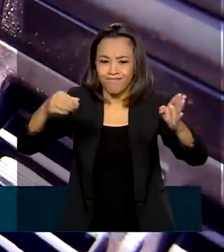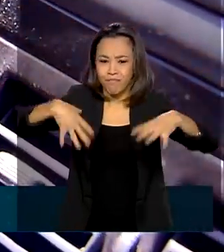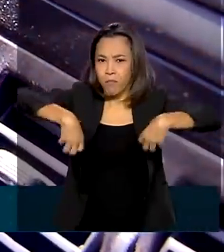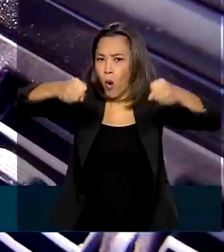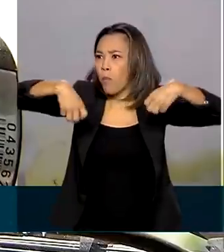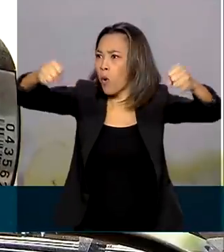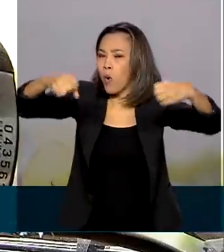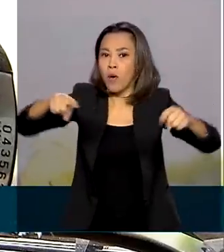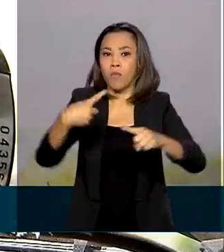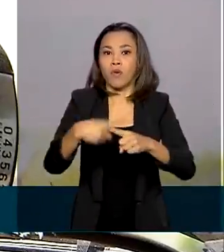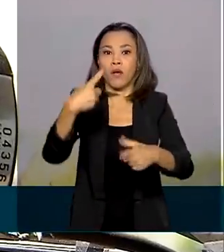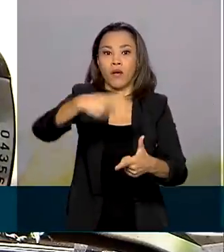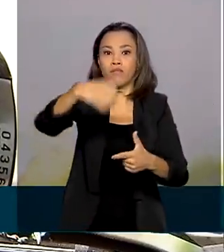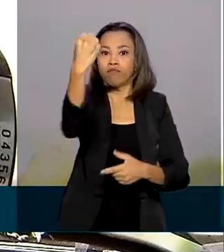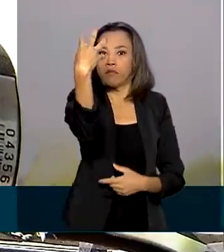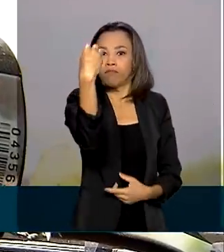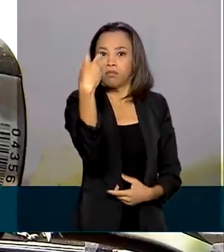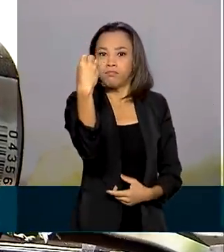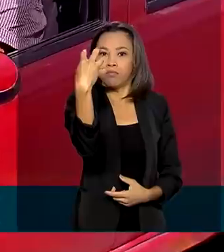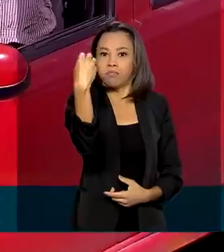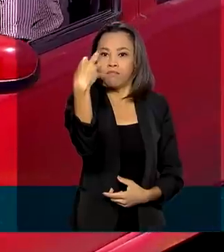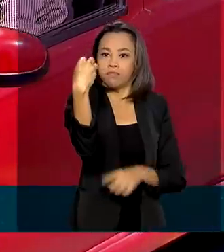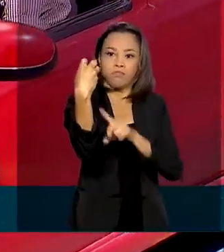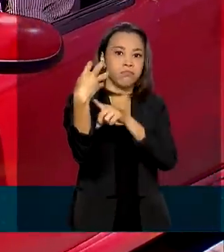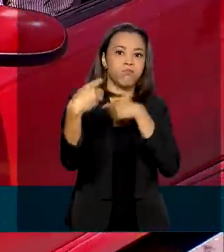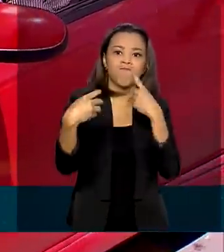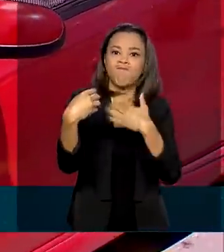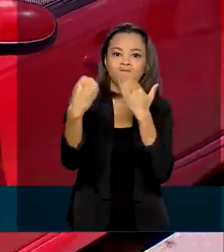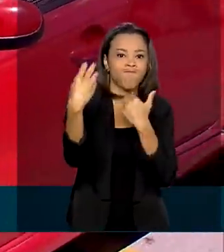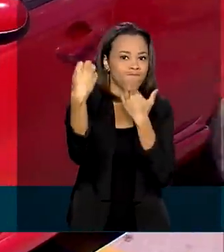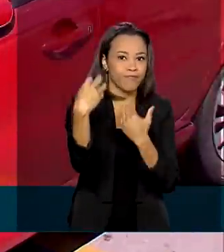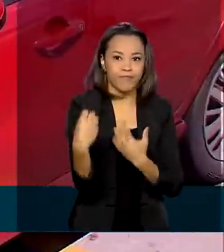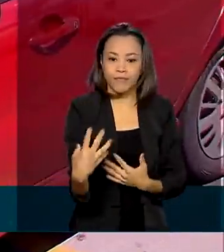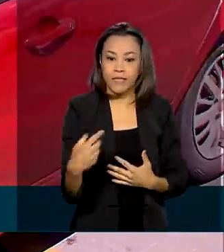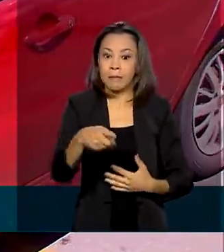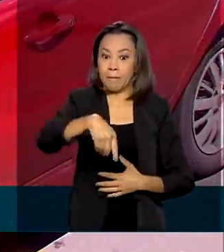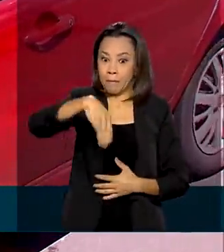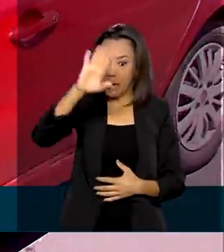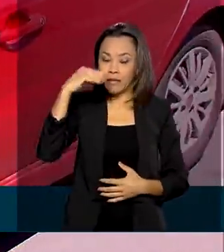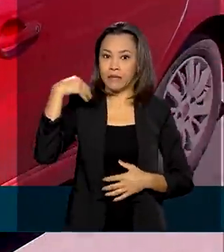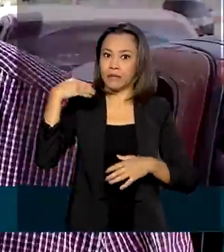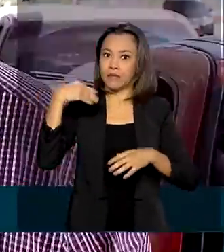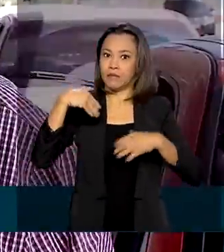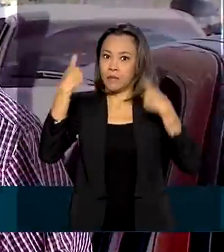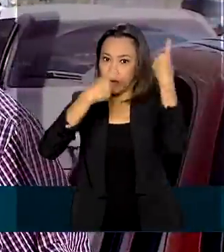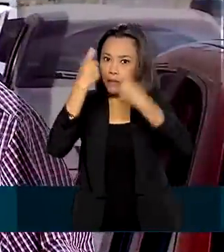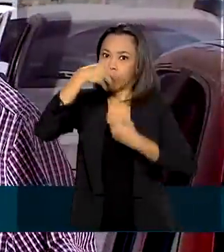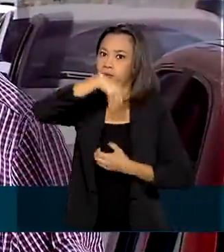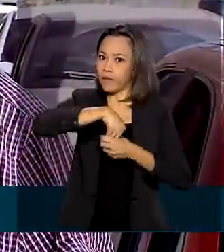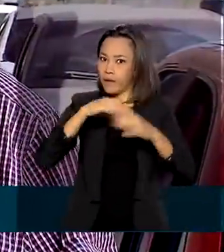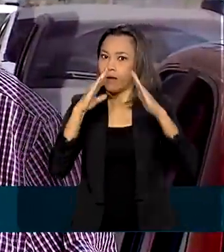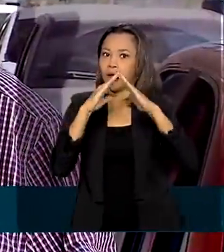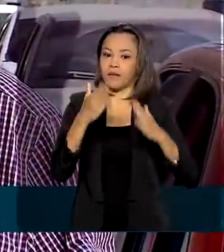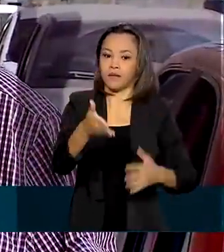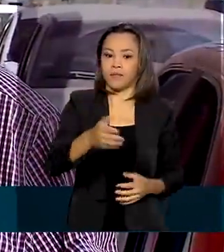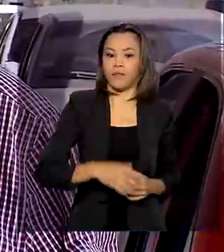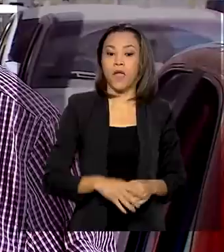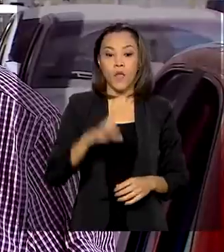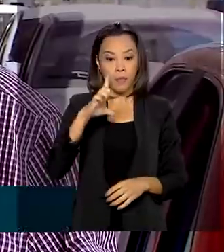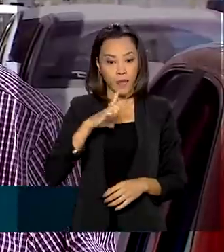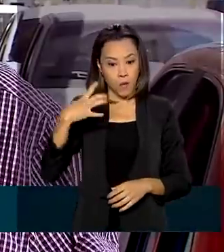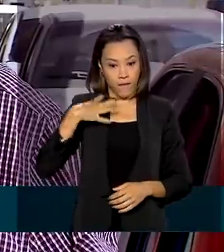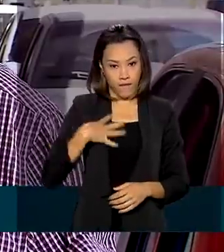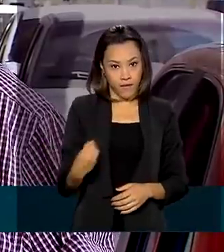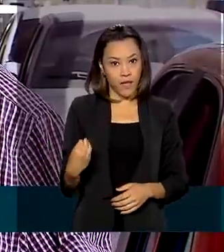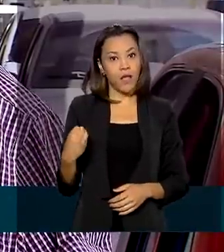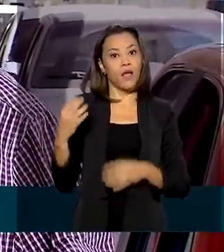conta dos semáforos inoperantes. Mas foi em casa que ele ficou mais preocupado. Eu tenho uma filha que é especial,